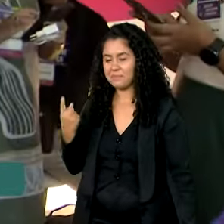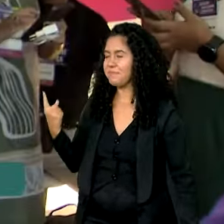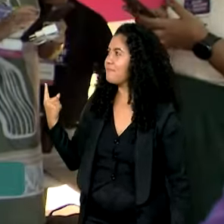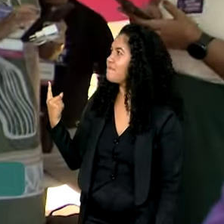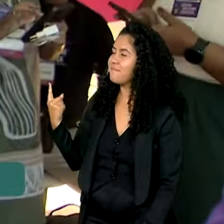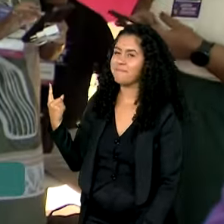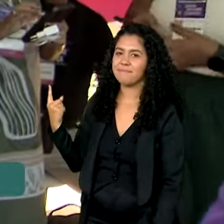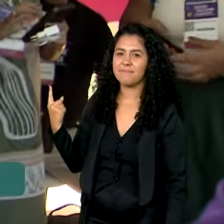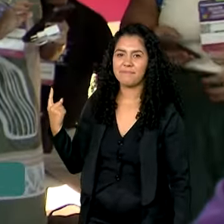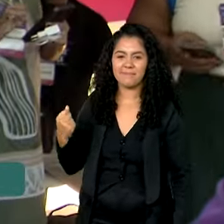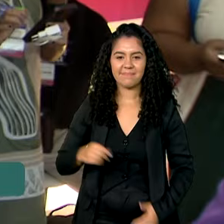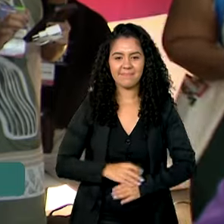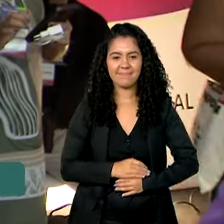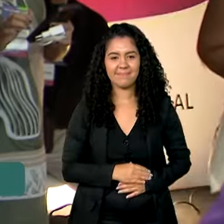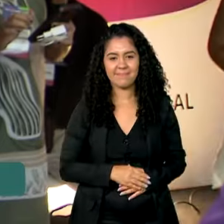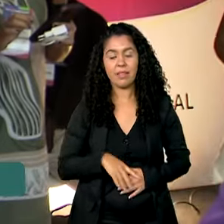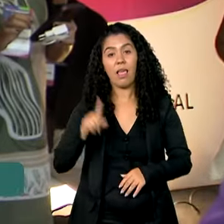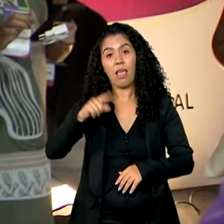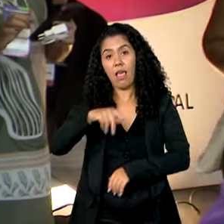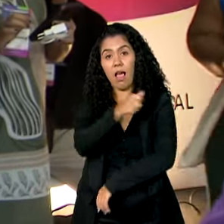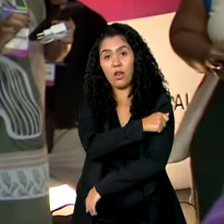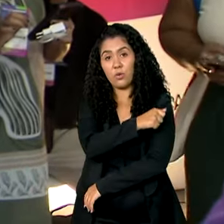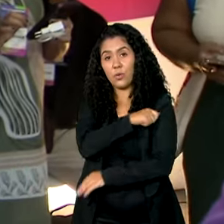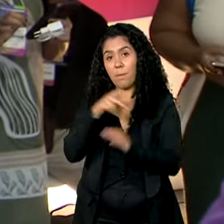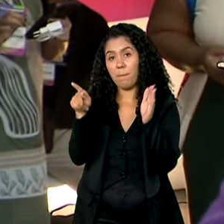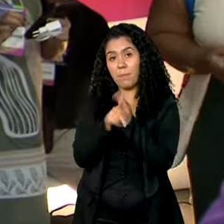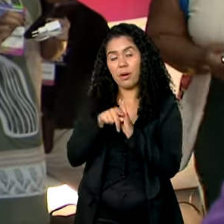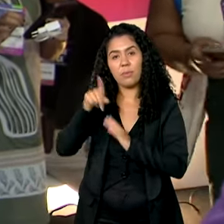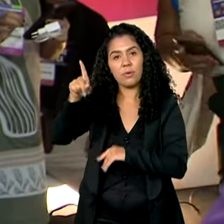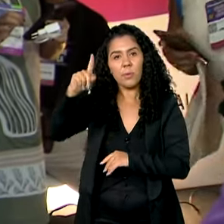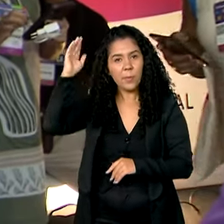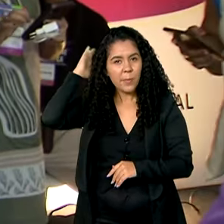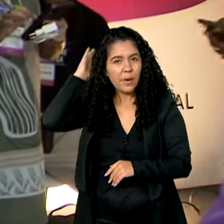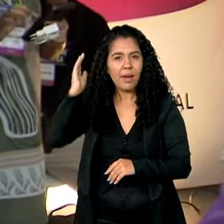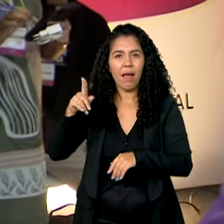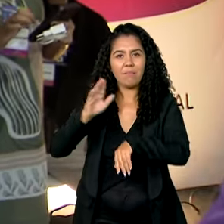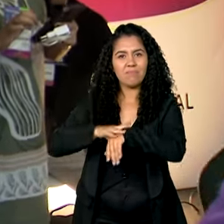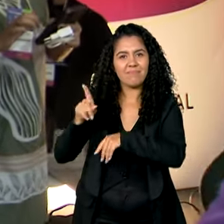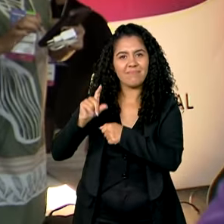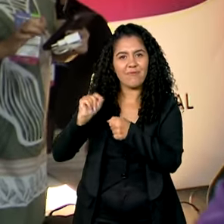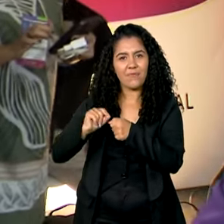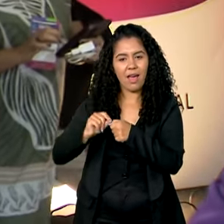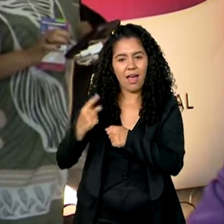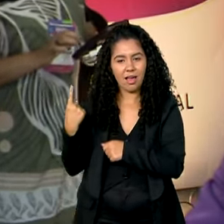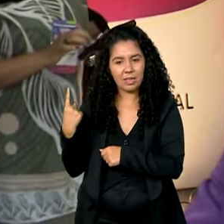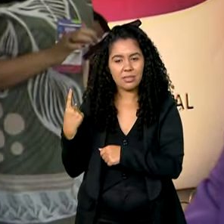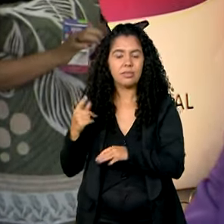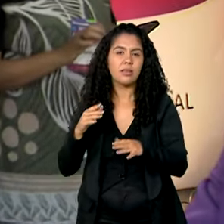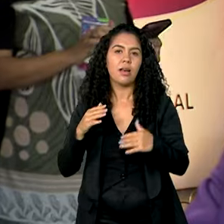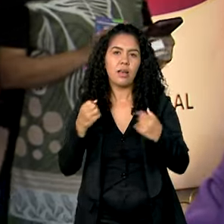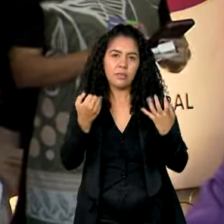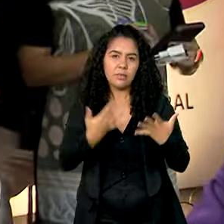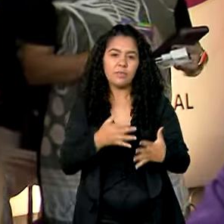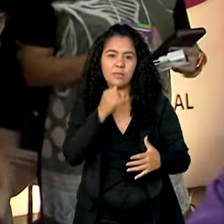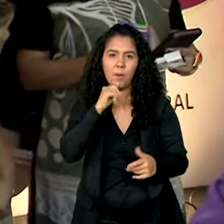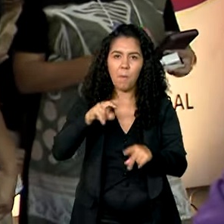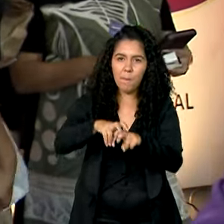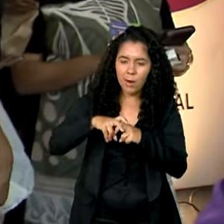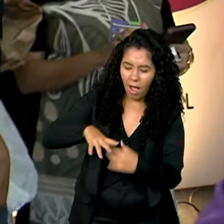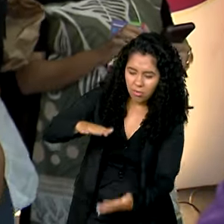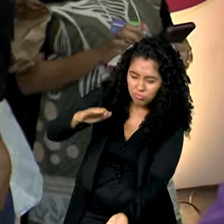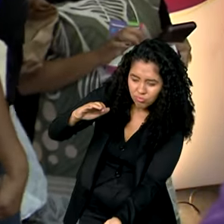Pará. Eu sou fã e eu realmente achei que ele iria, principalmente por causa do tamanho,